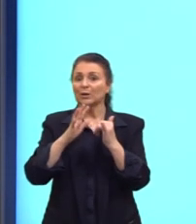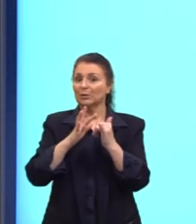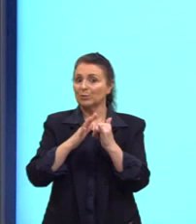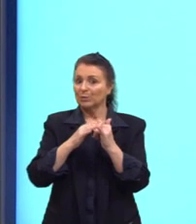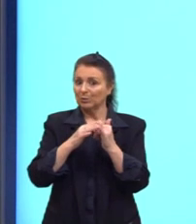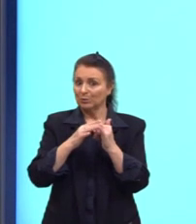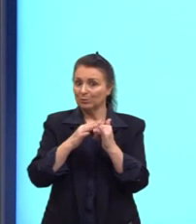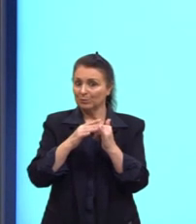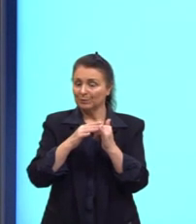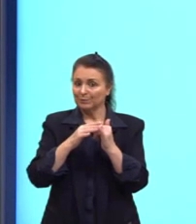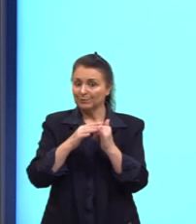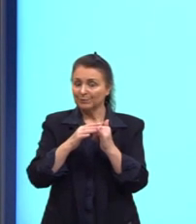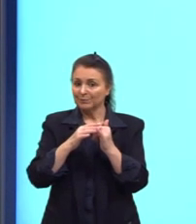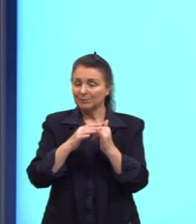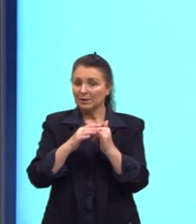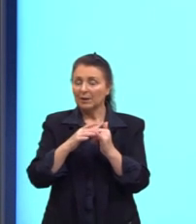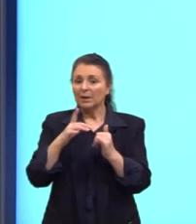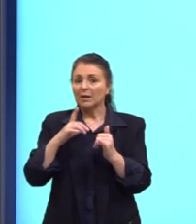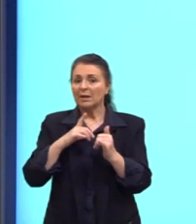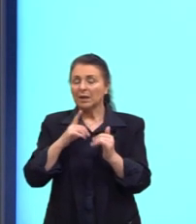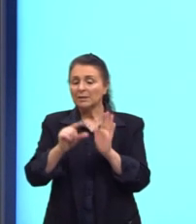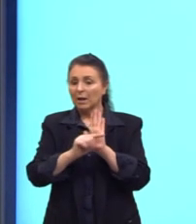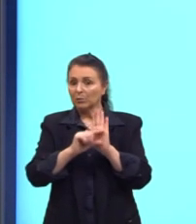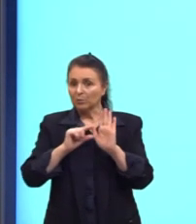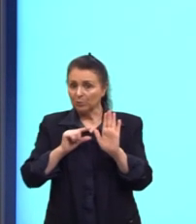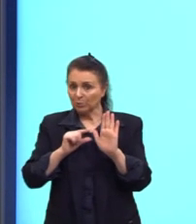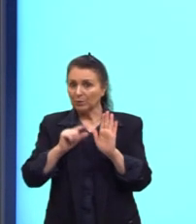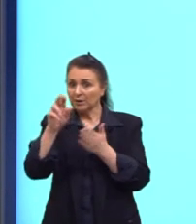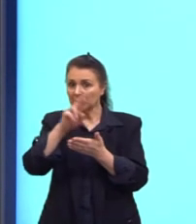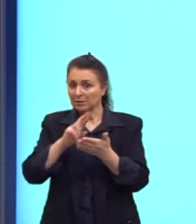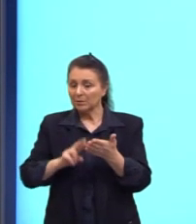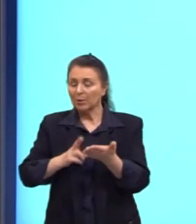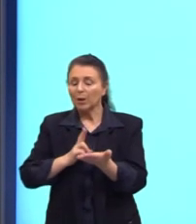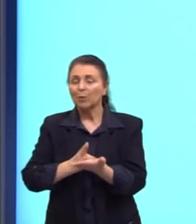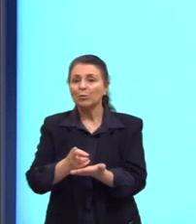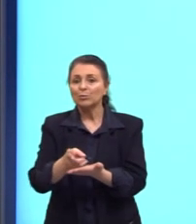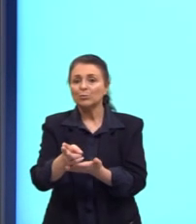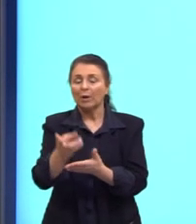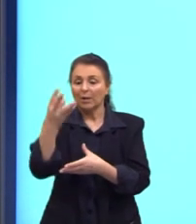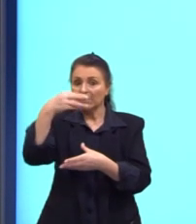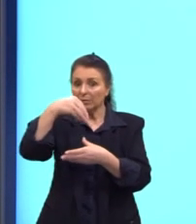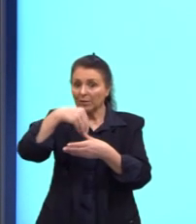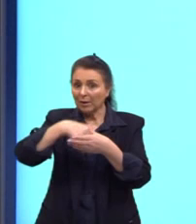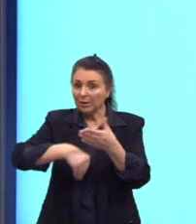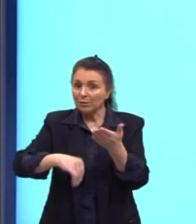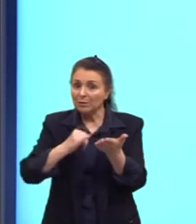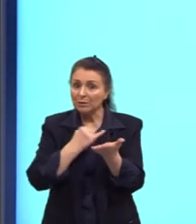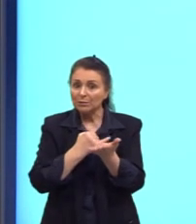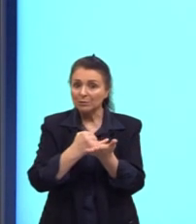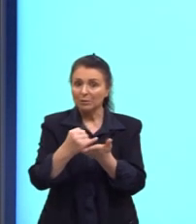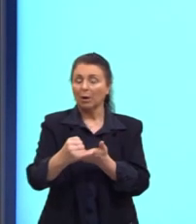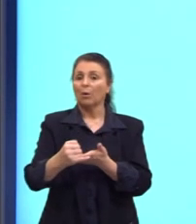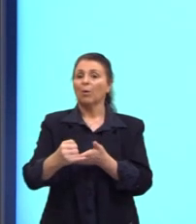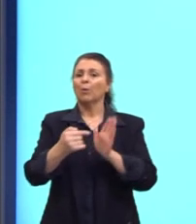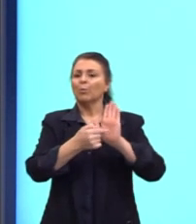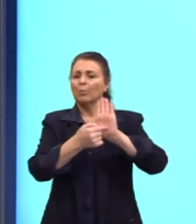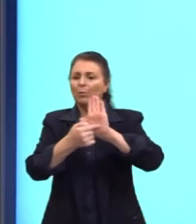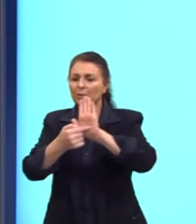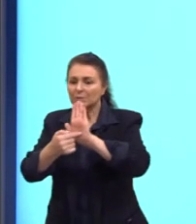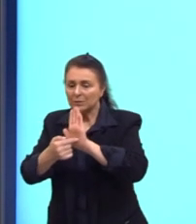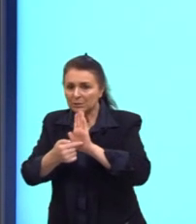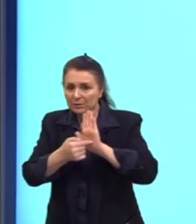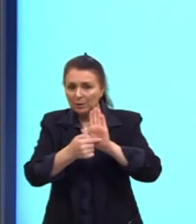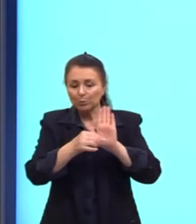YouTube. E essa autora aqui, ela continua dentro da introdução, trabalhando esses